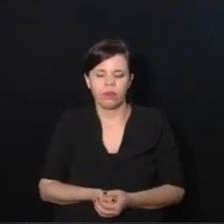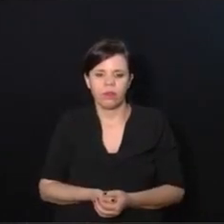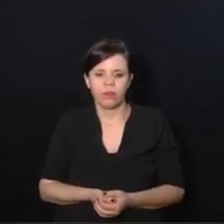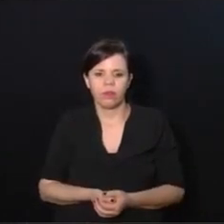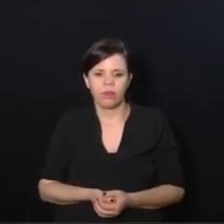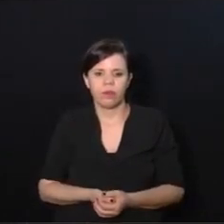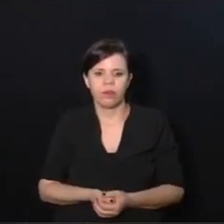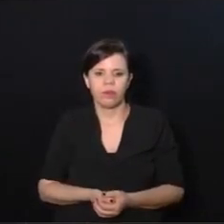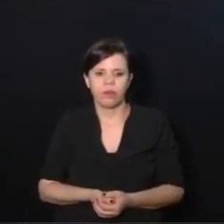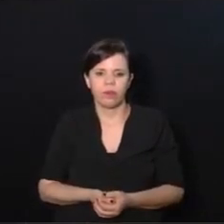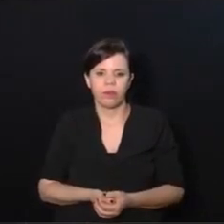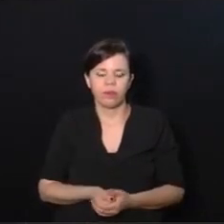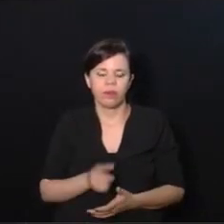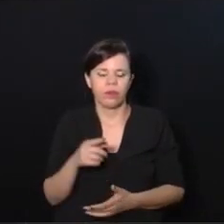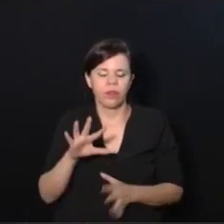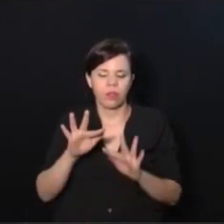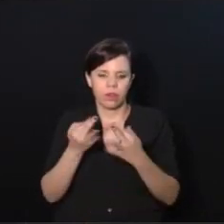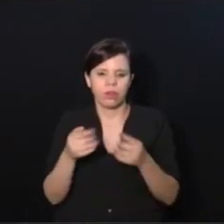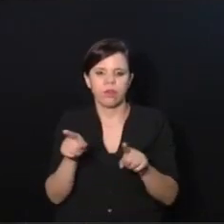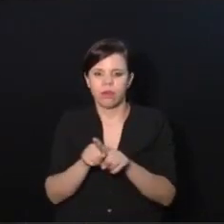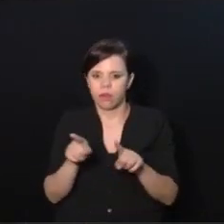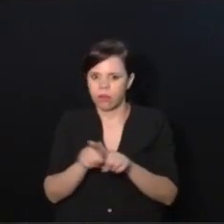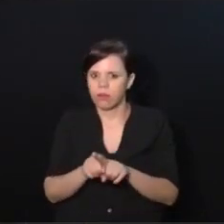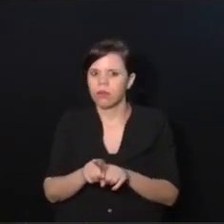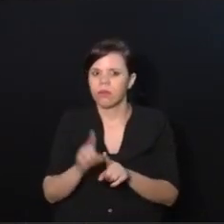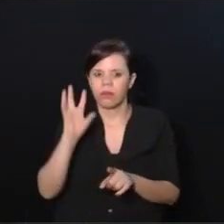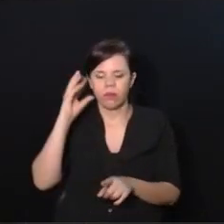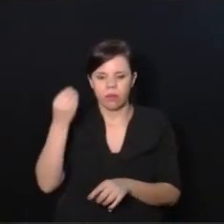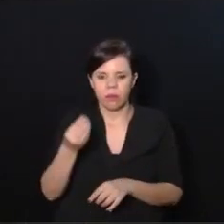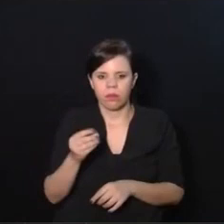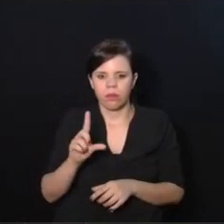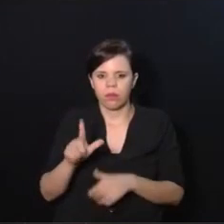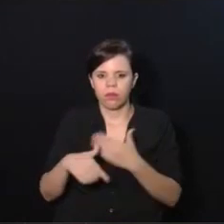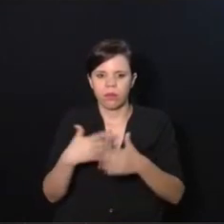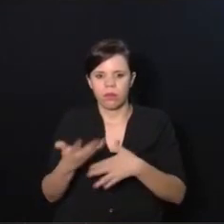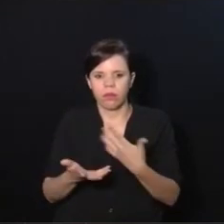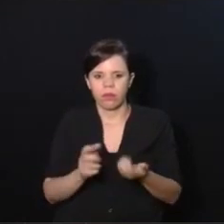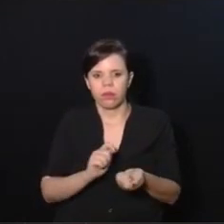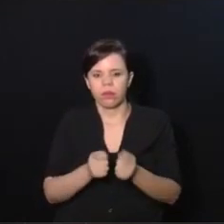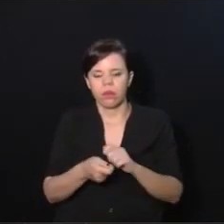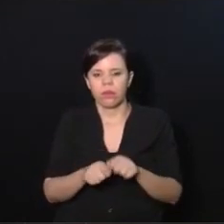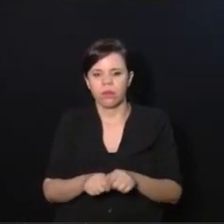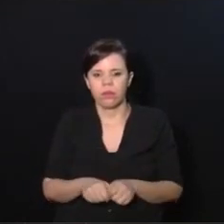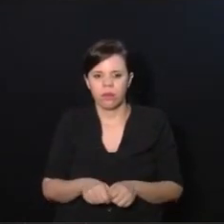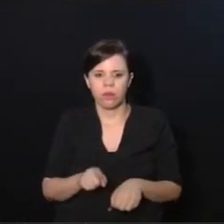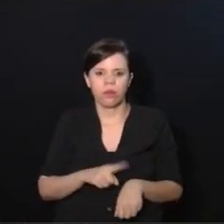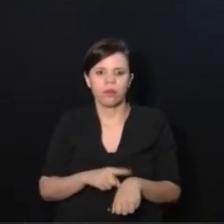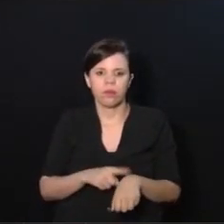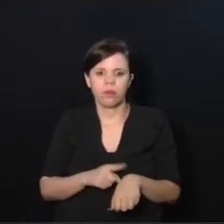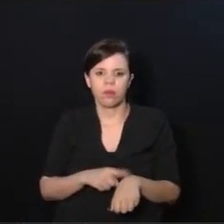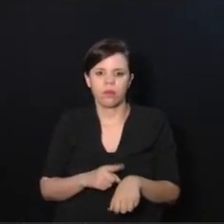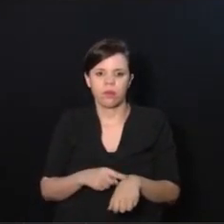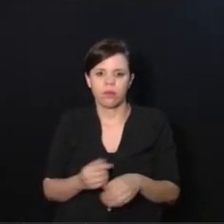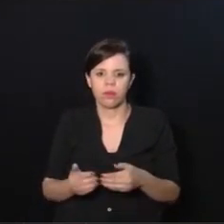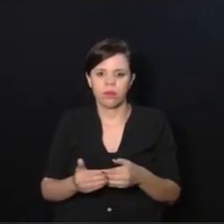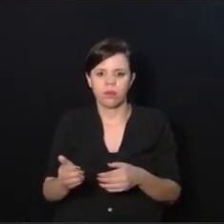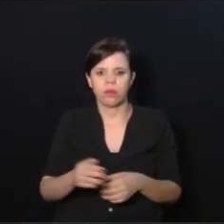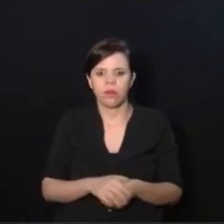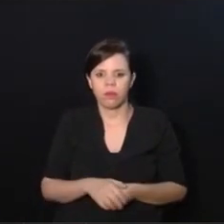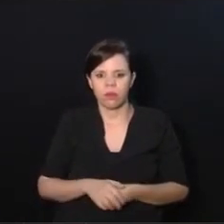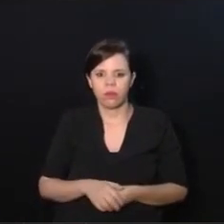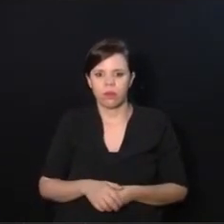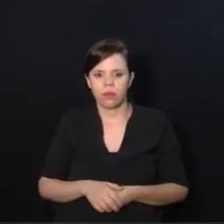também têm que entender que depois que foi reabilitado é hora de dar o próximo passo.